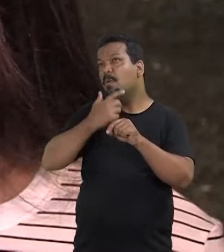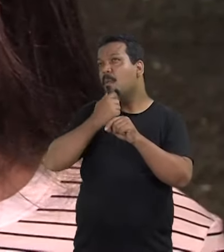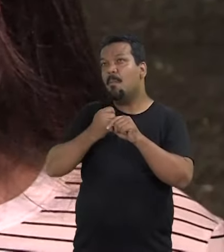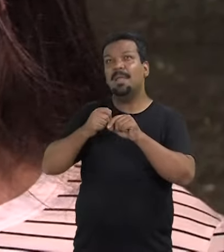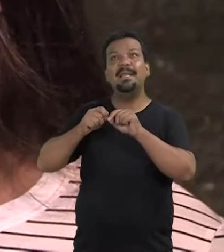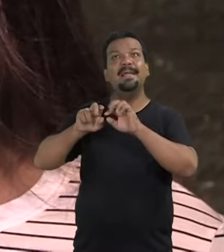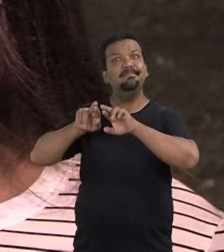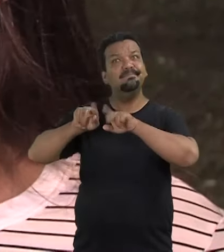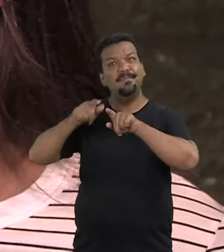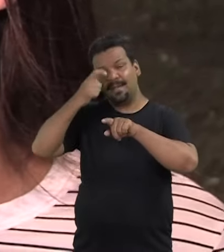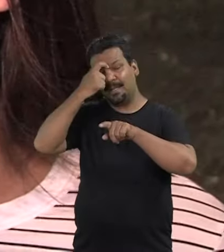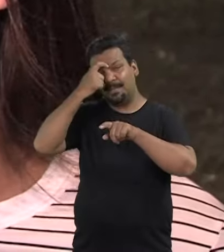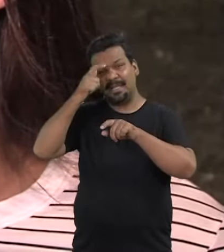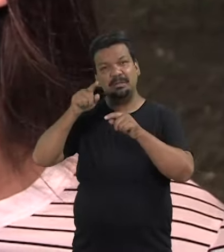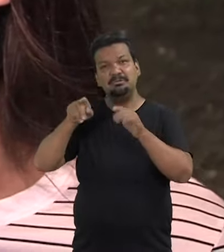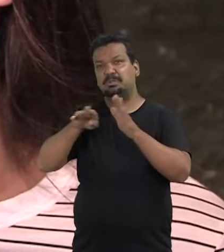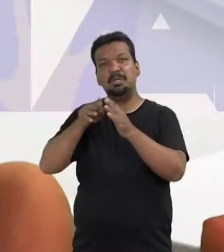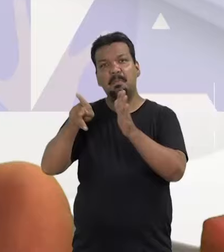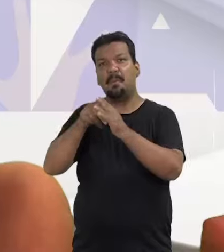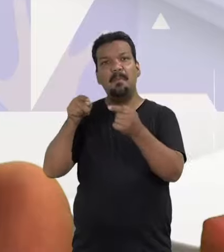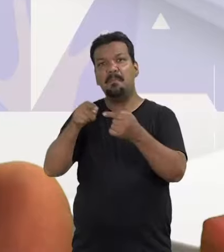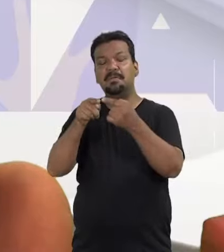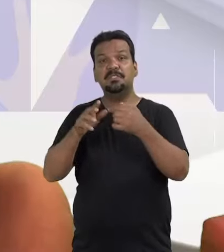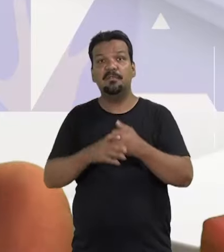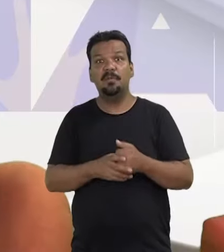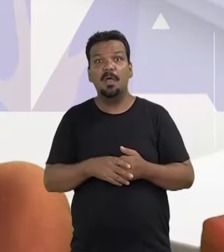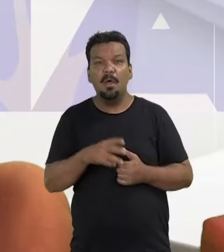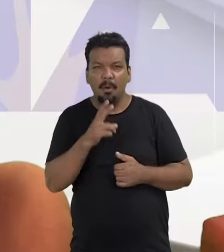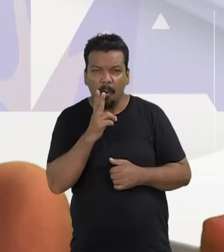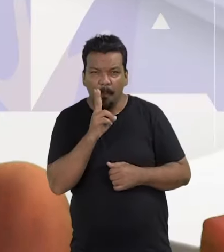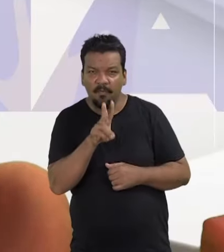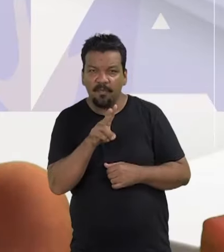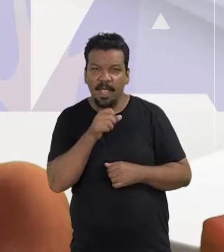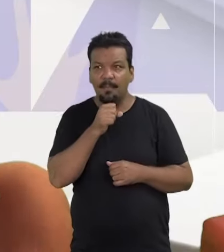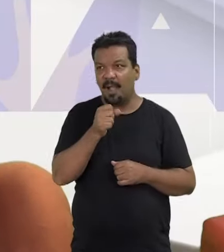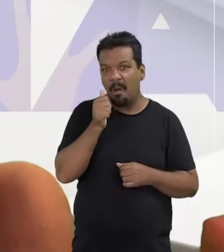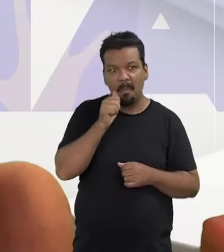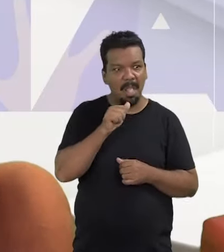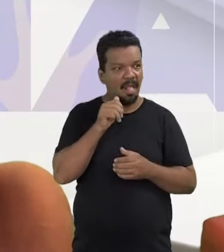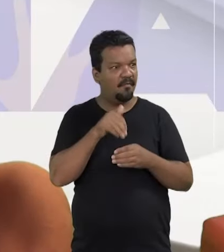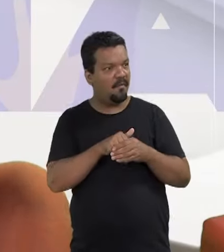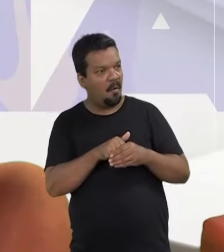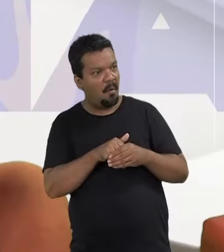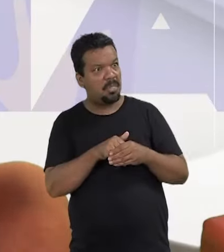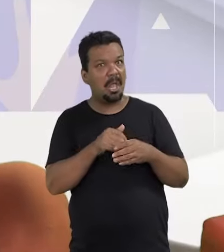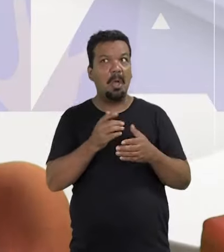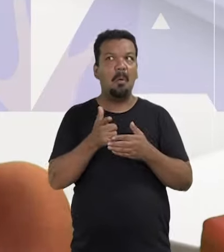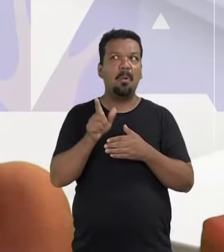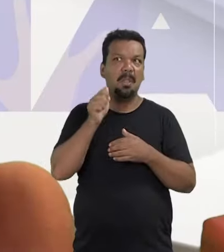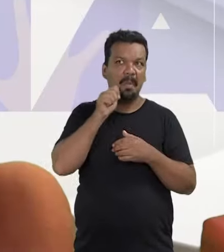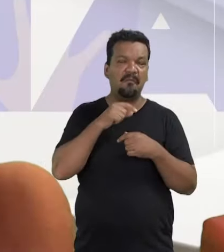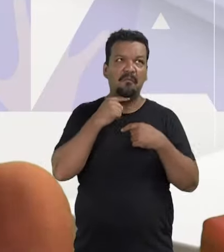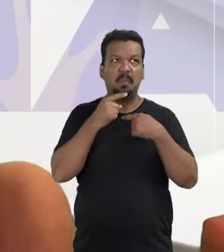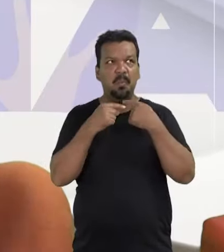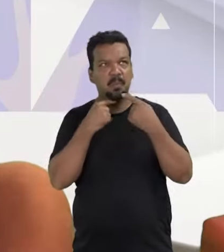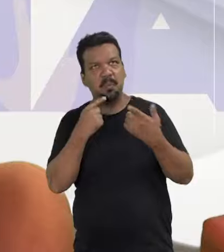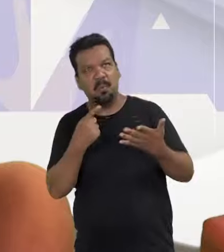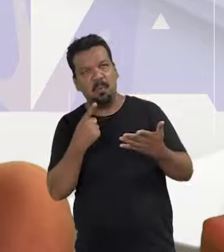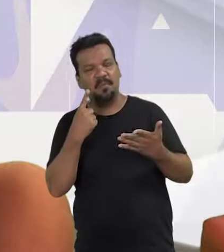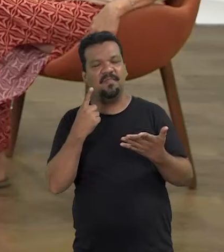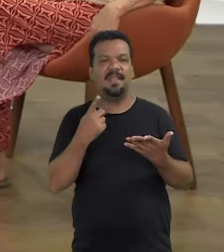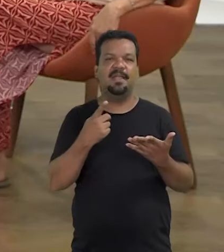acabaria que não chegaria no objetivo que eu quero, sabe? Como vimos na reportagem, algumas mulheres votam, outras estão em dúvida.